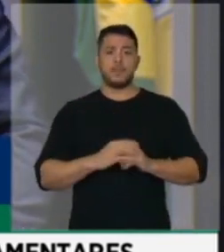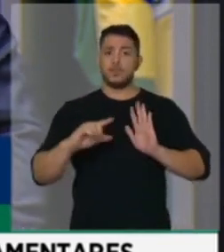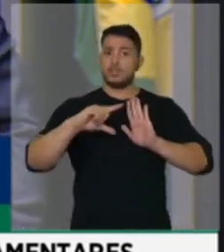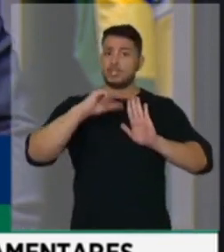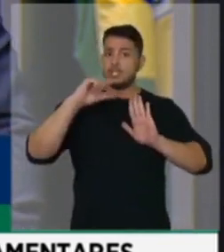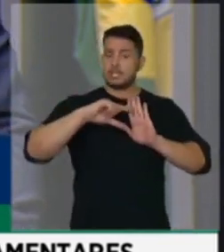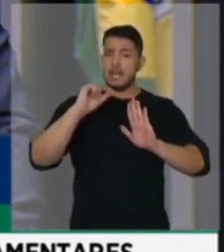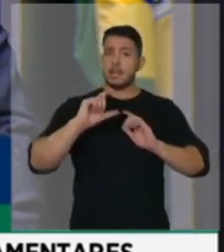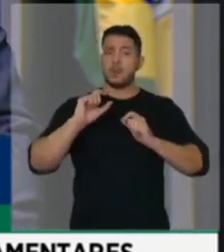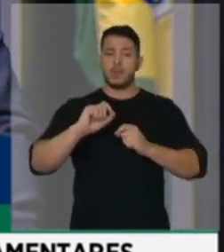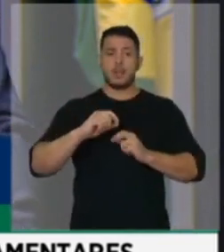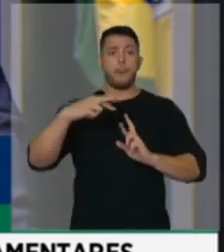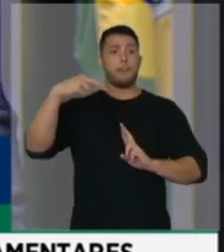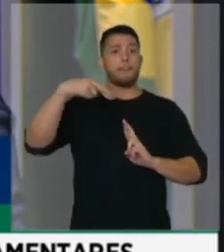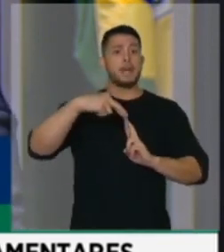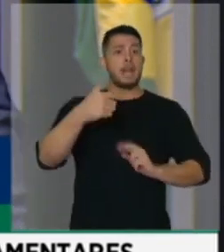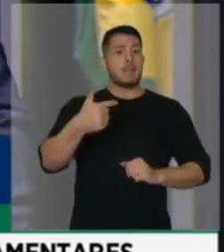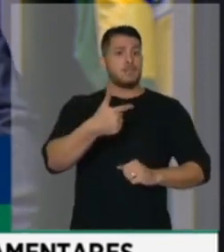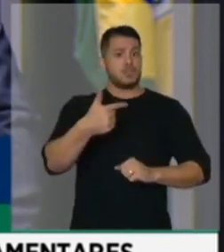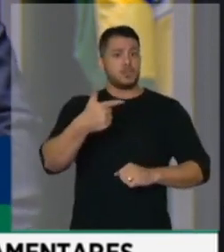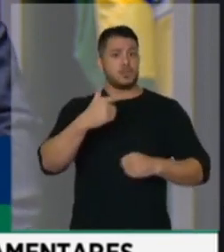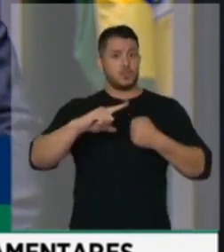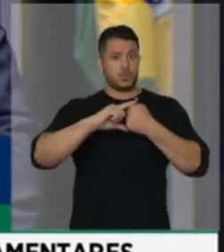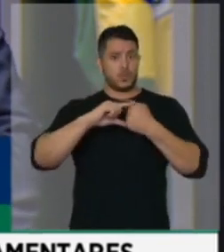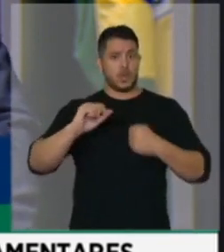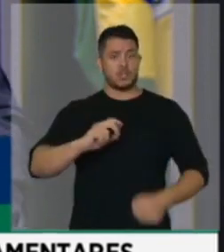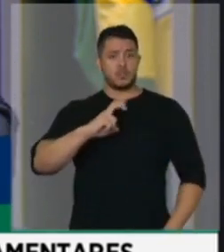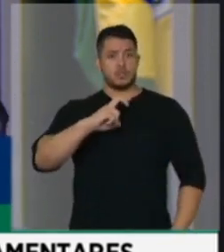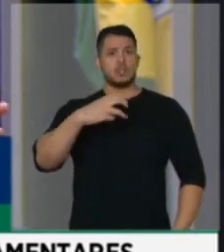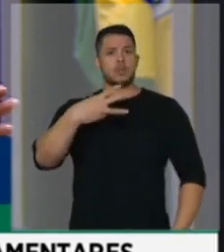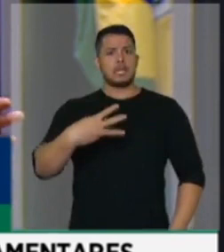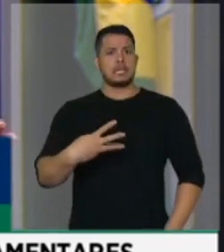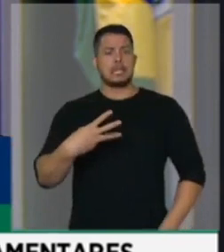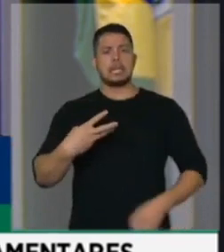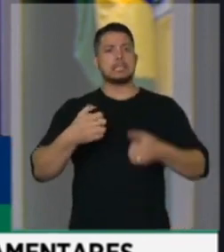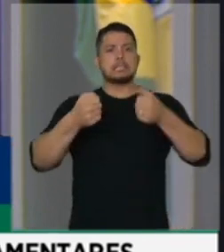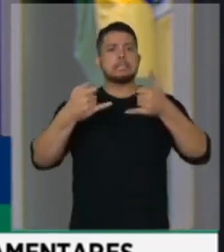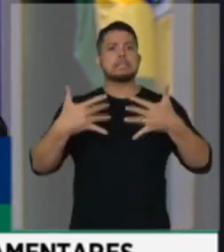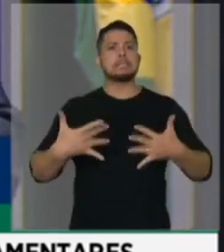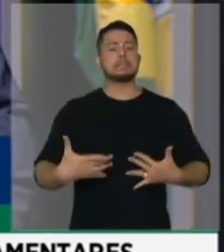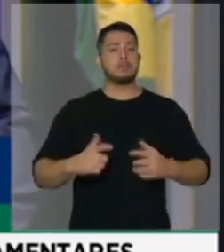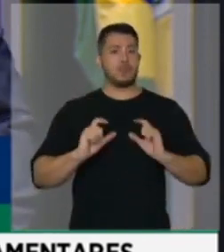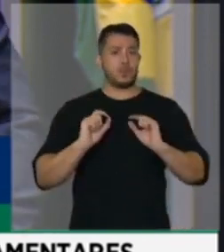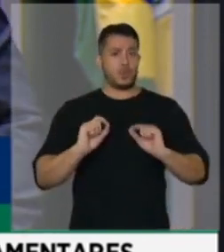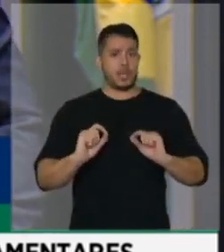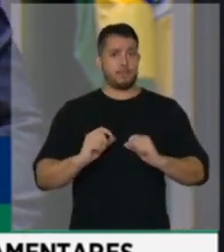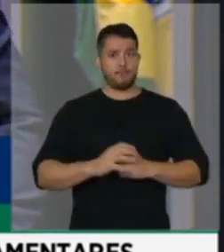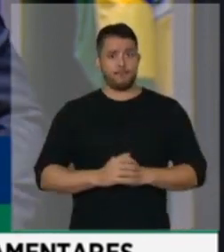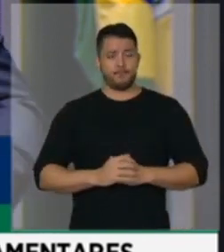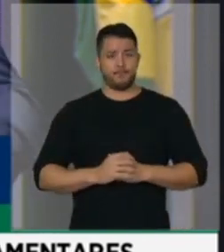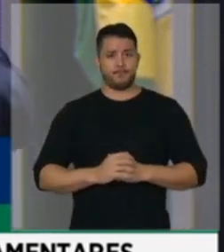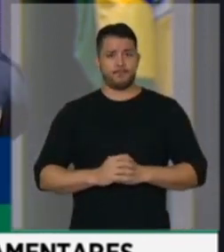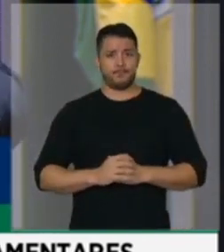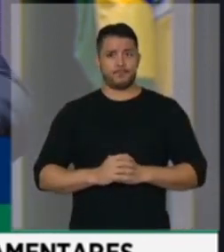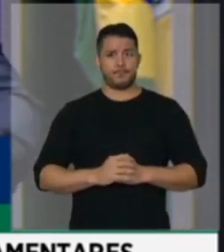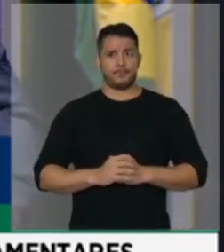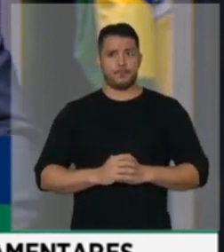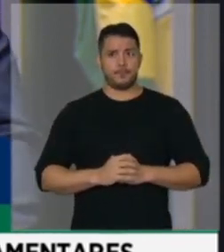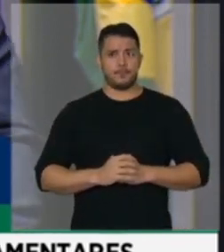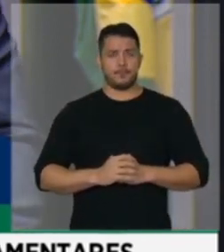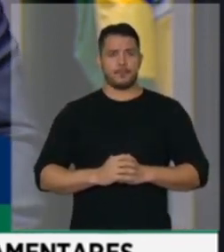agora, delimita que as questões de crime